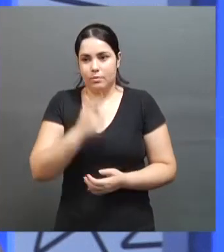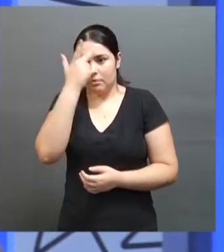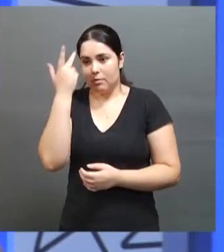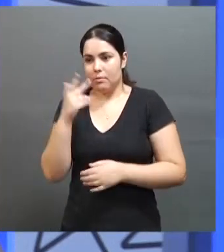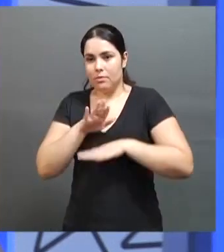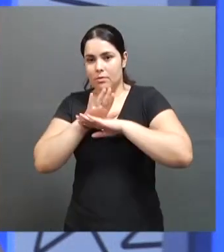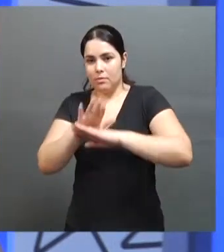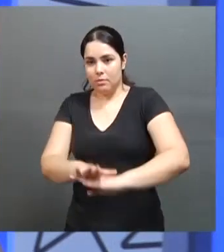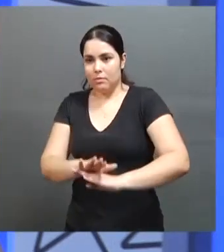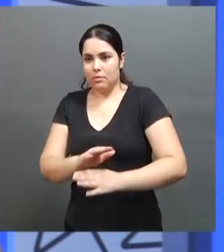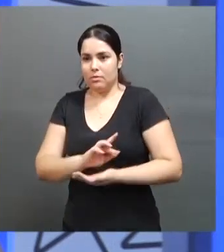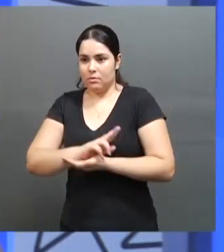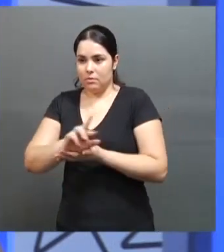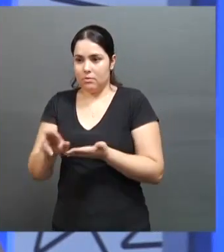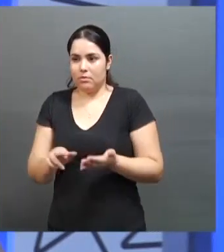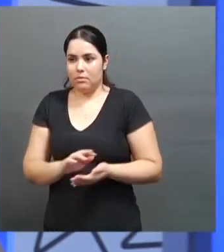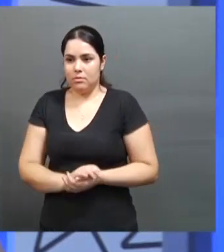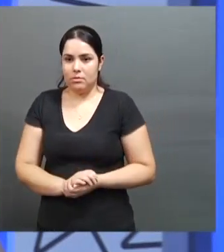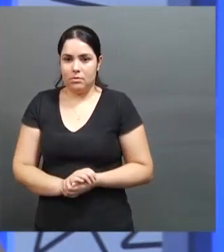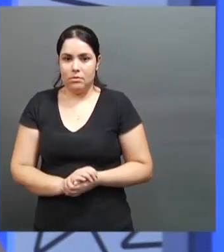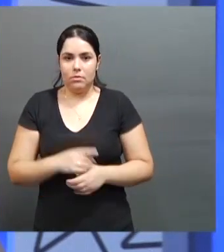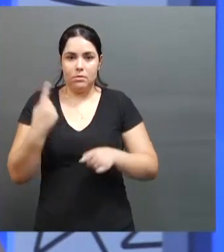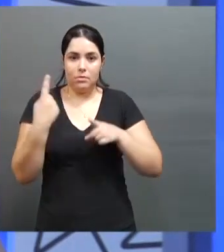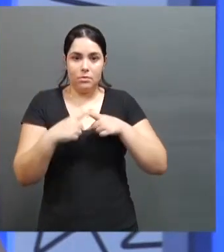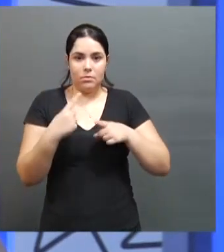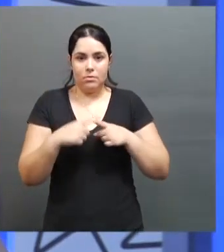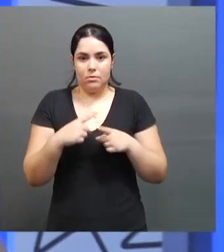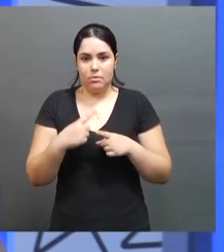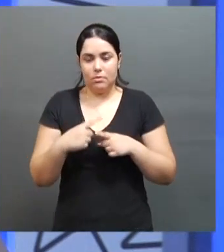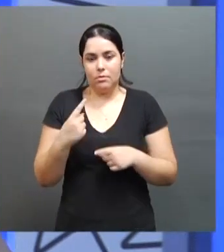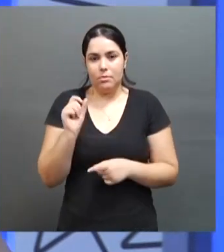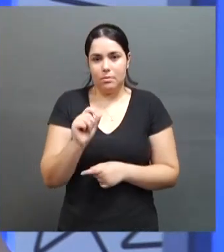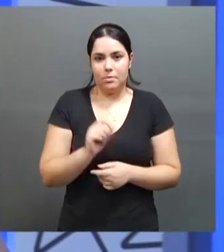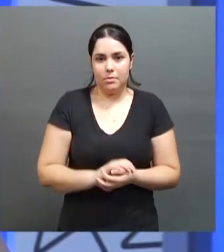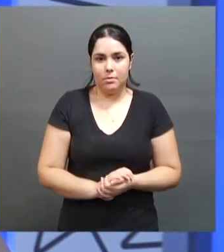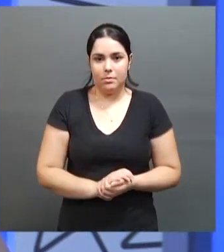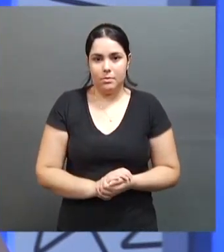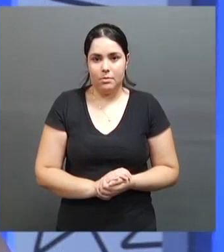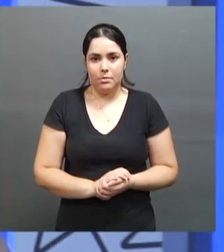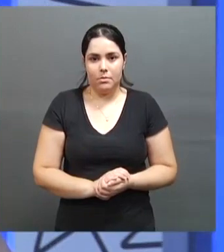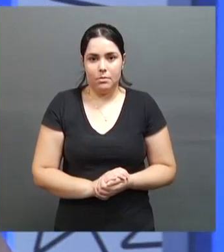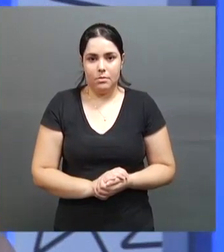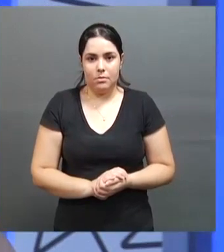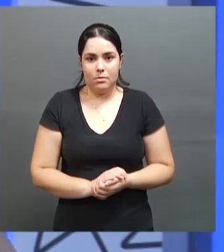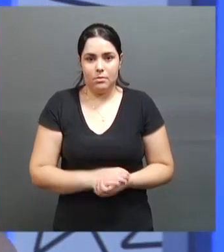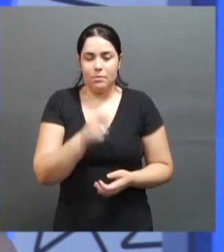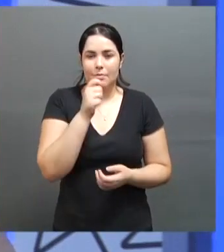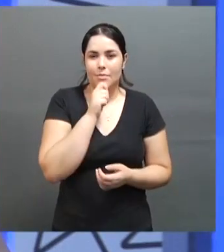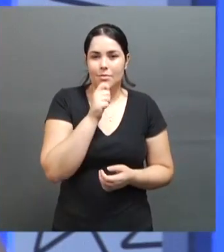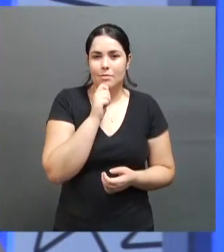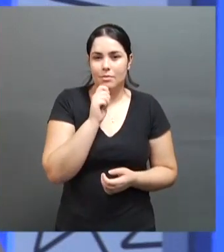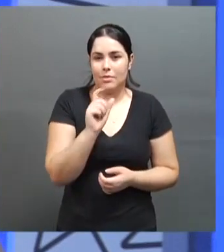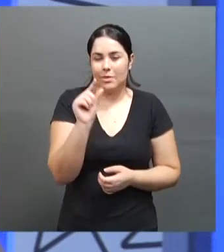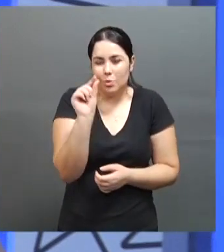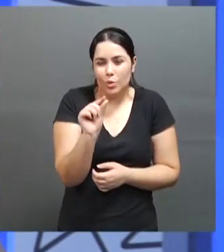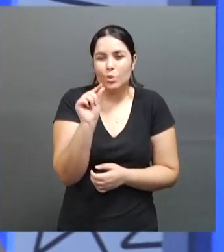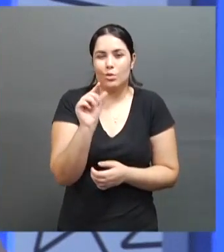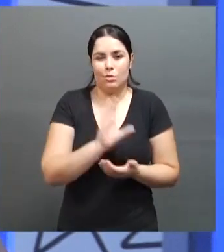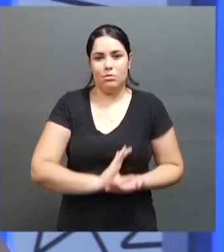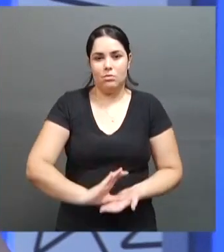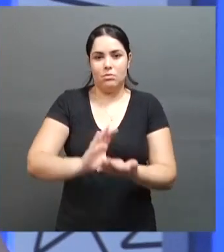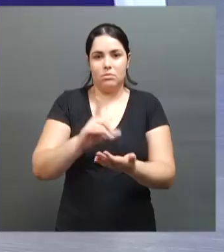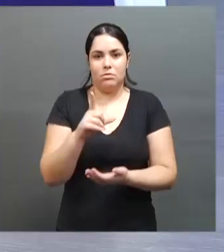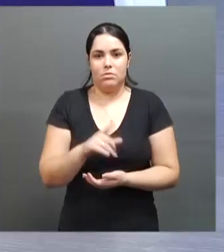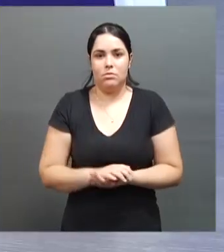de atletas, porque ainda, sabe, ainda é pouco investimento,